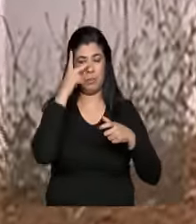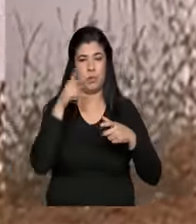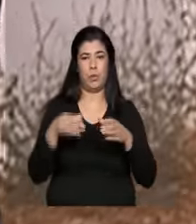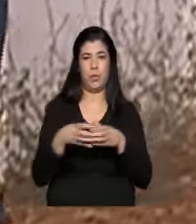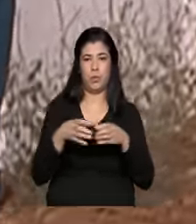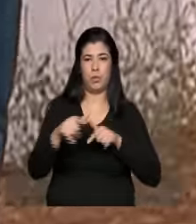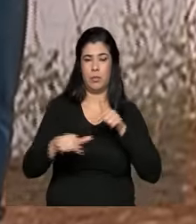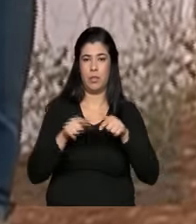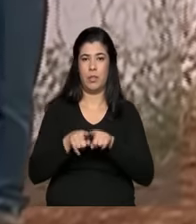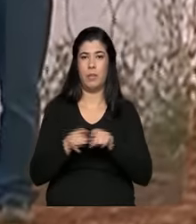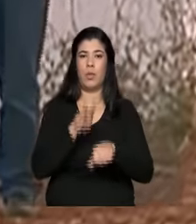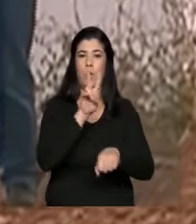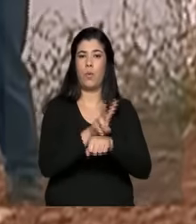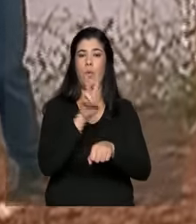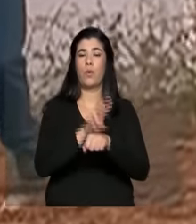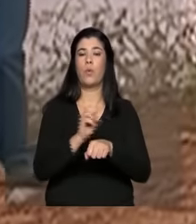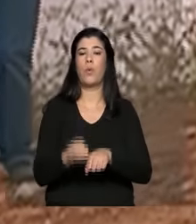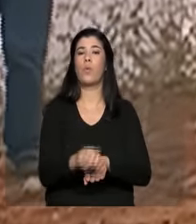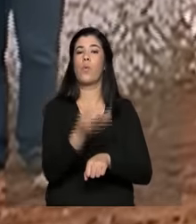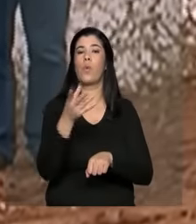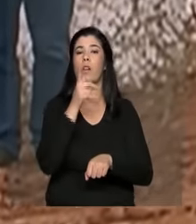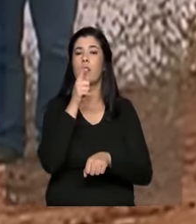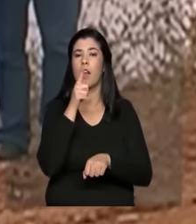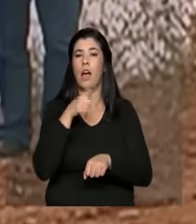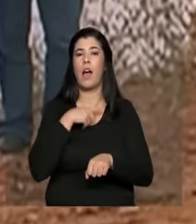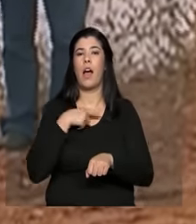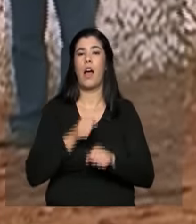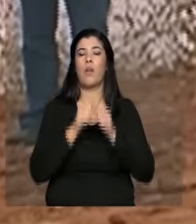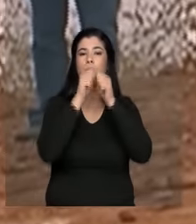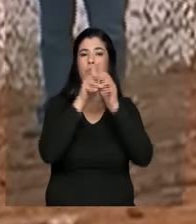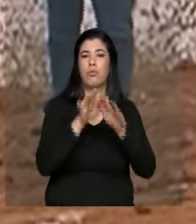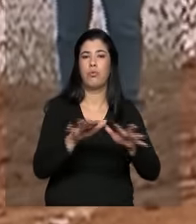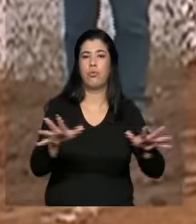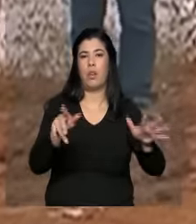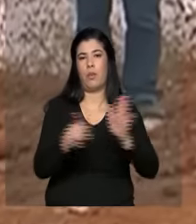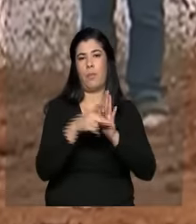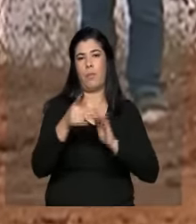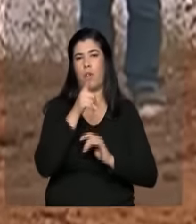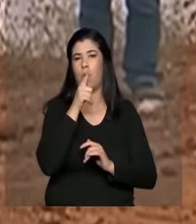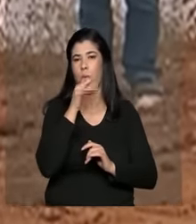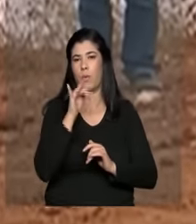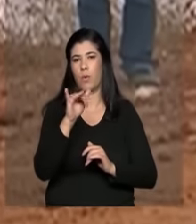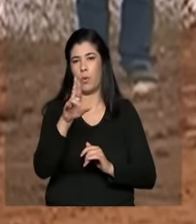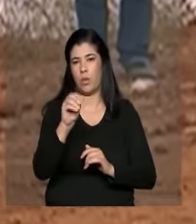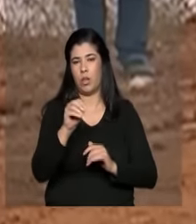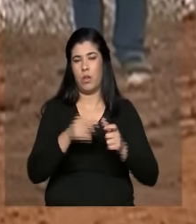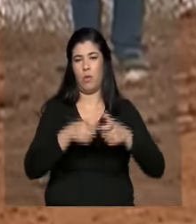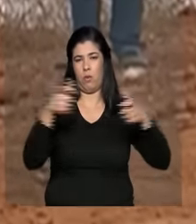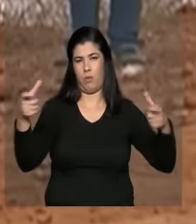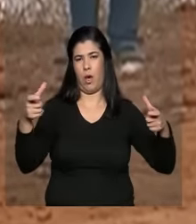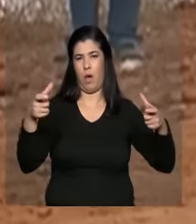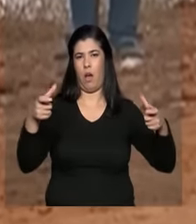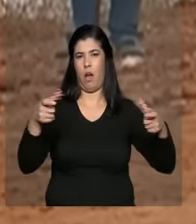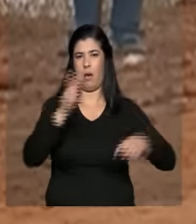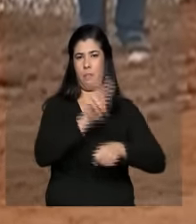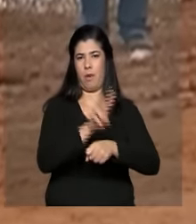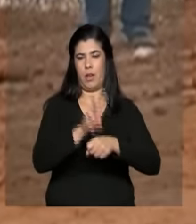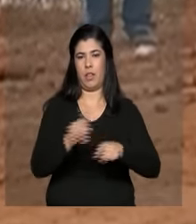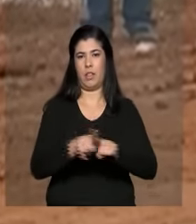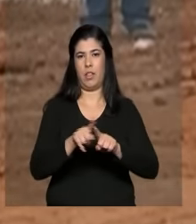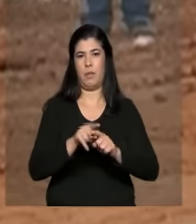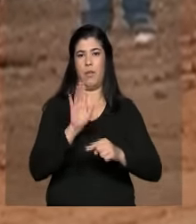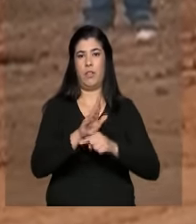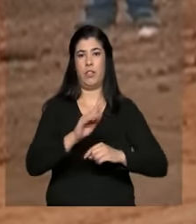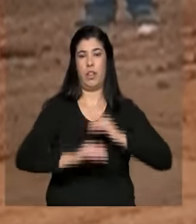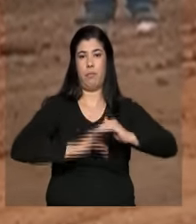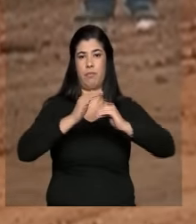passar e vão controlar a quantidade de água que vai ser despejada nos rios. Os reservatórios maiores também vão gerar a energia que